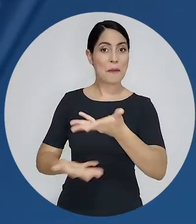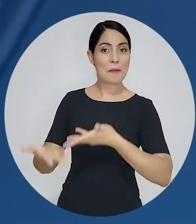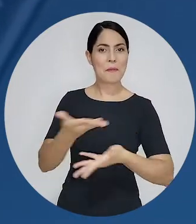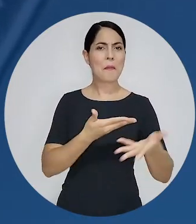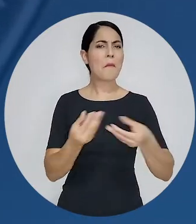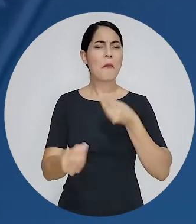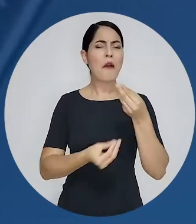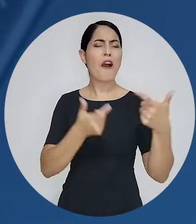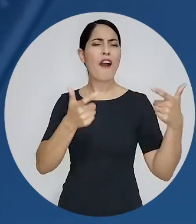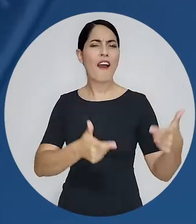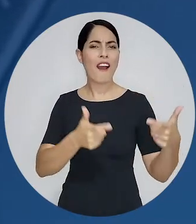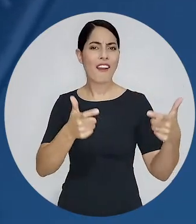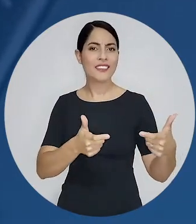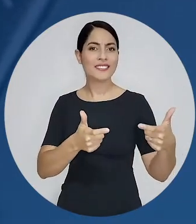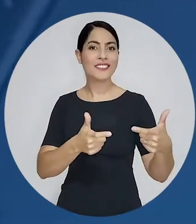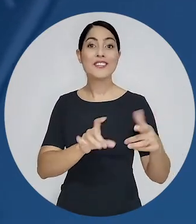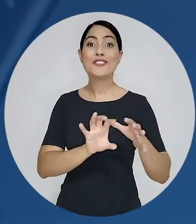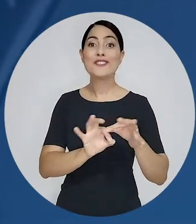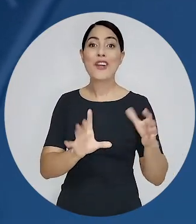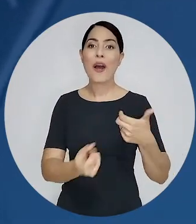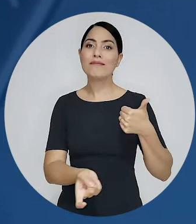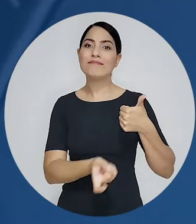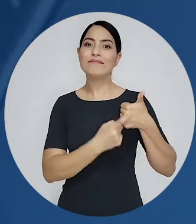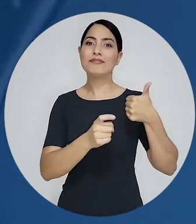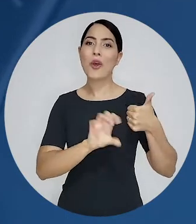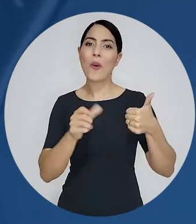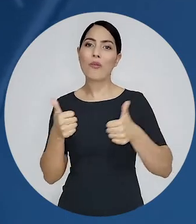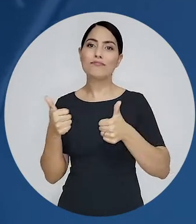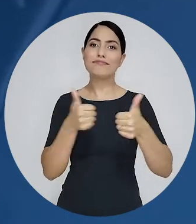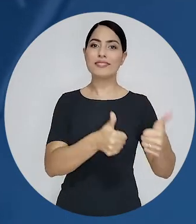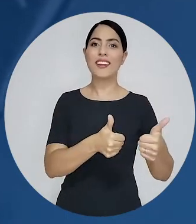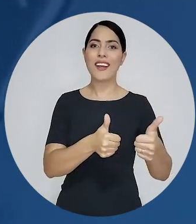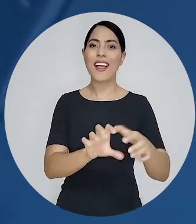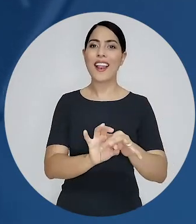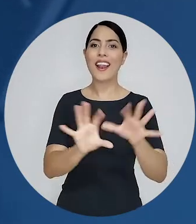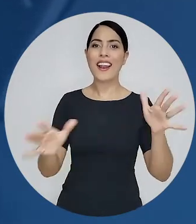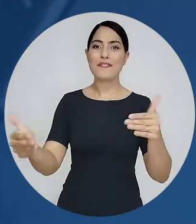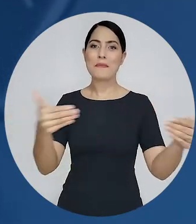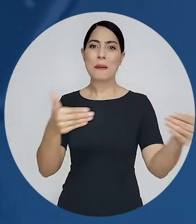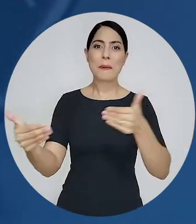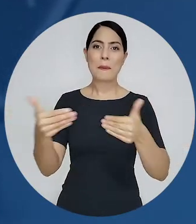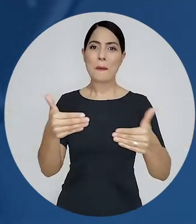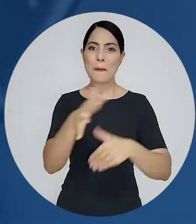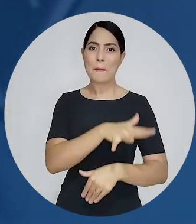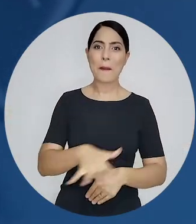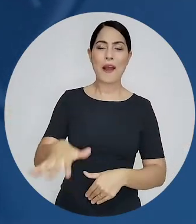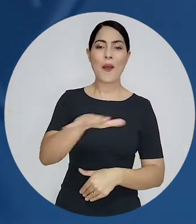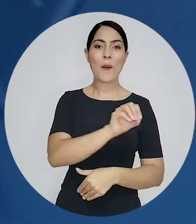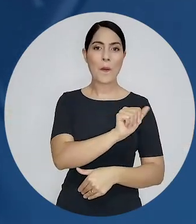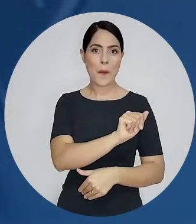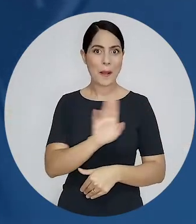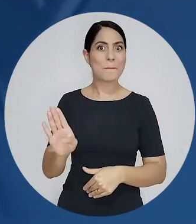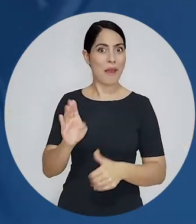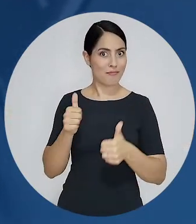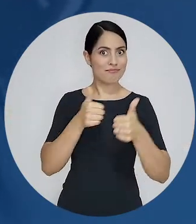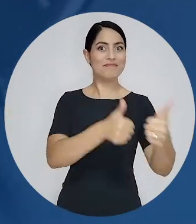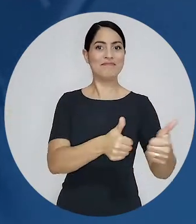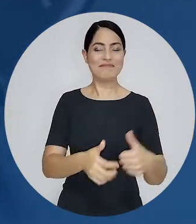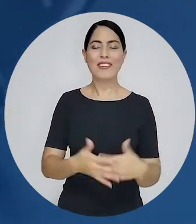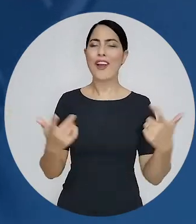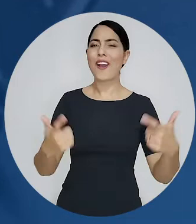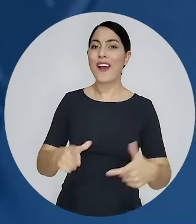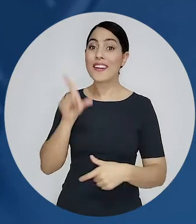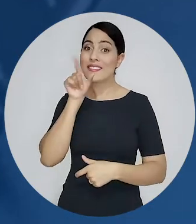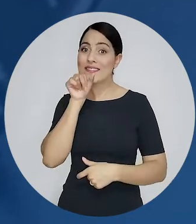já sabe onde encontrar. Basta um clique de curtir ou seguir e você fará parte do nosso Universo OAB. No